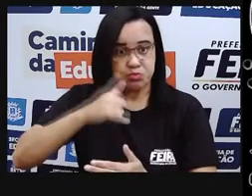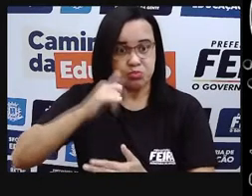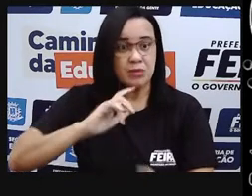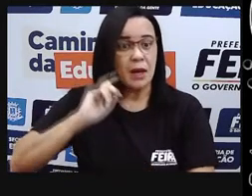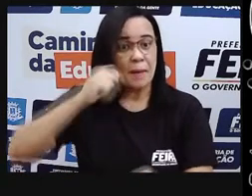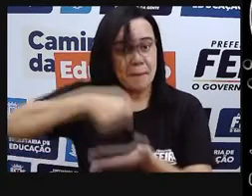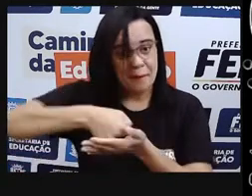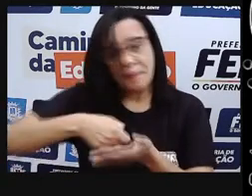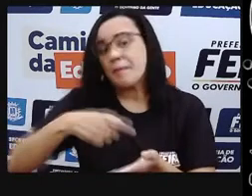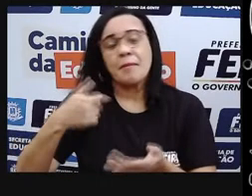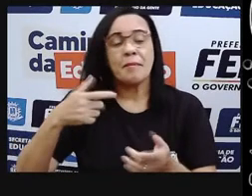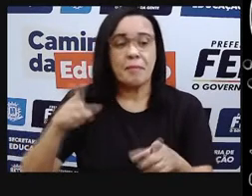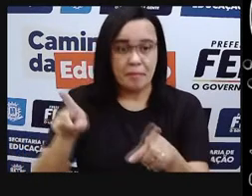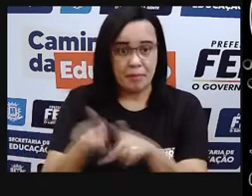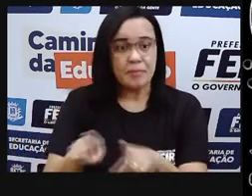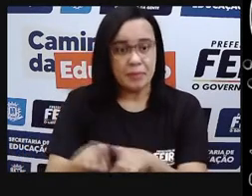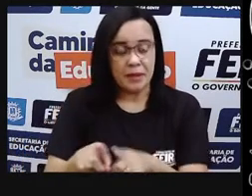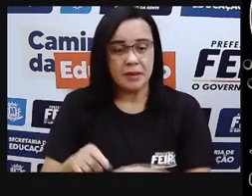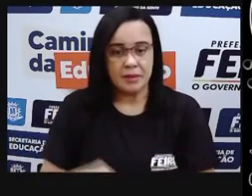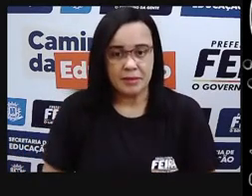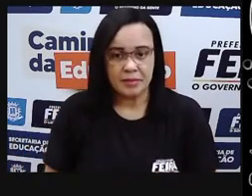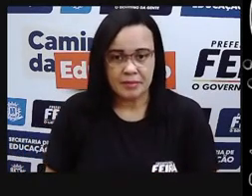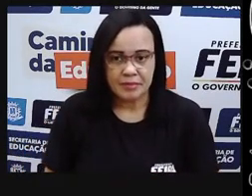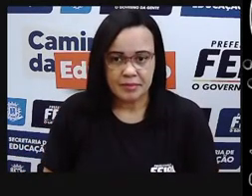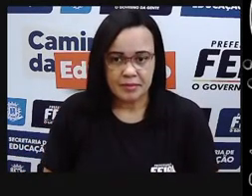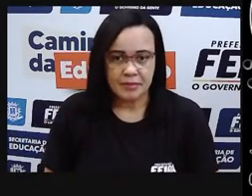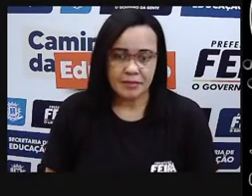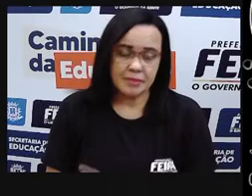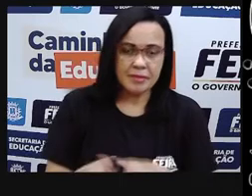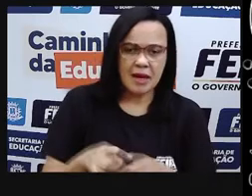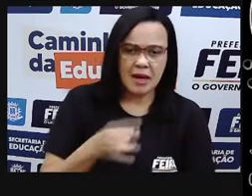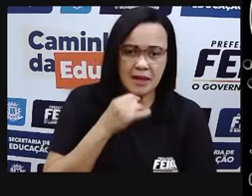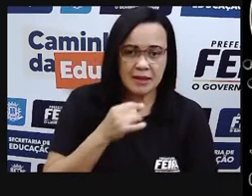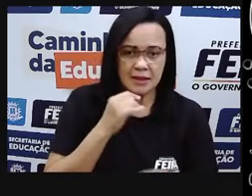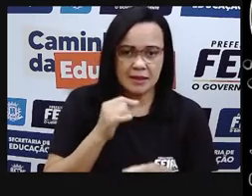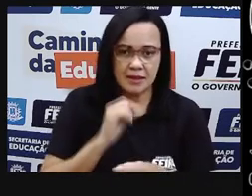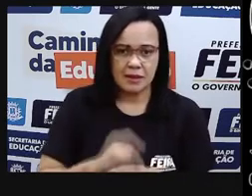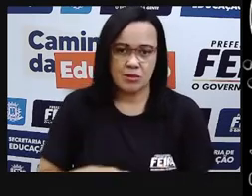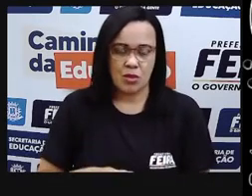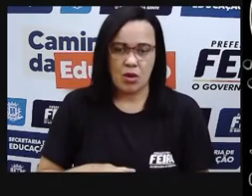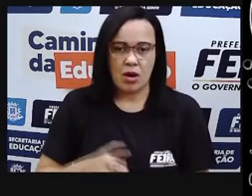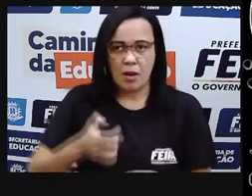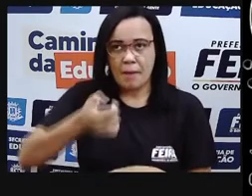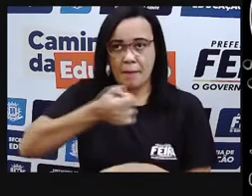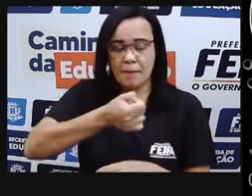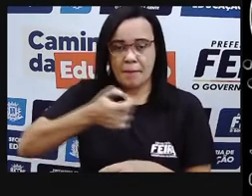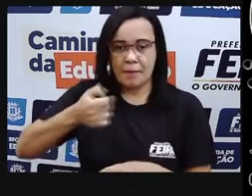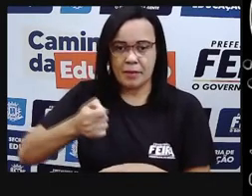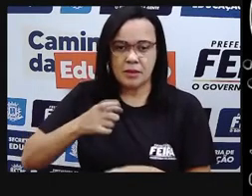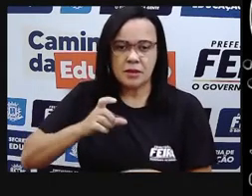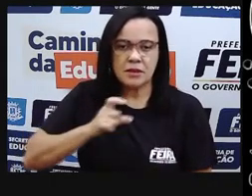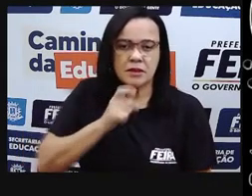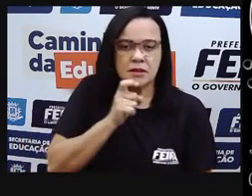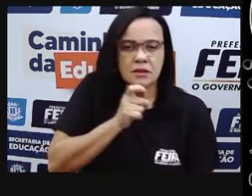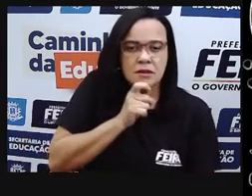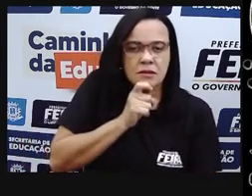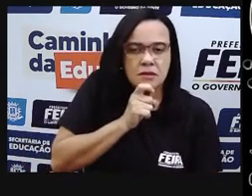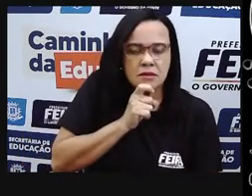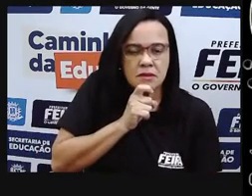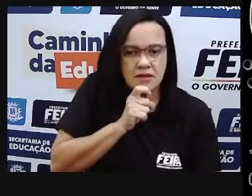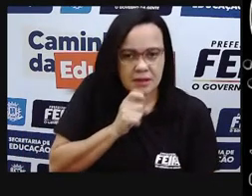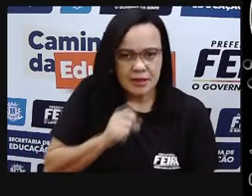vai pensar em ar-condicionado, né. Normalmente, a unidade de energia, né,